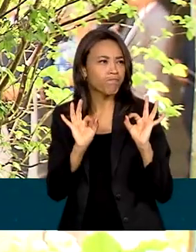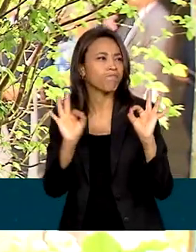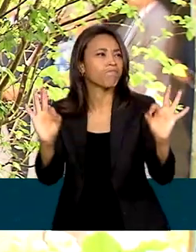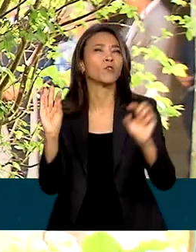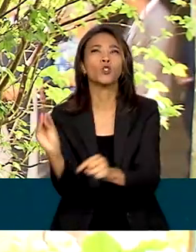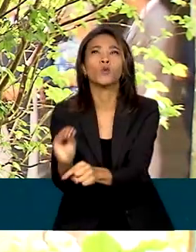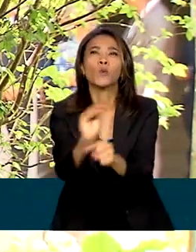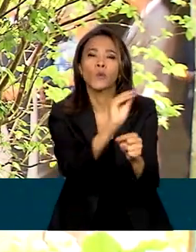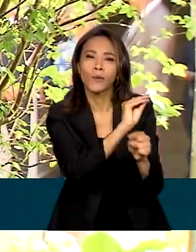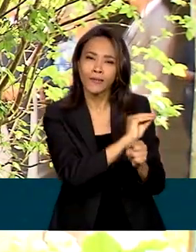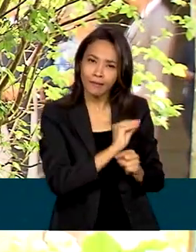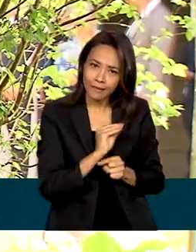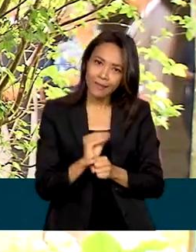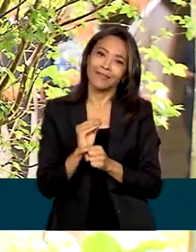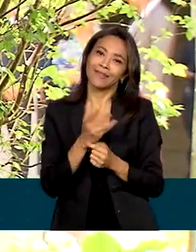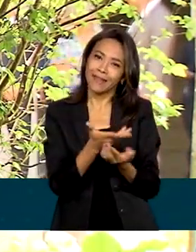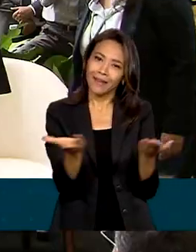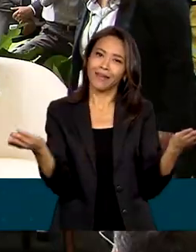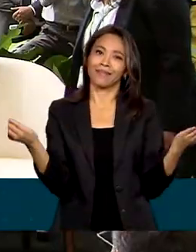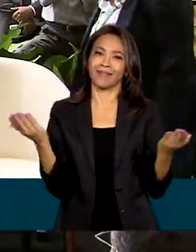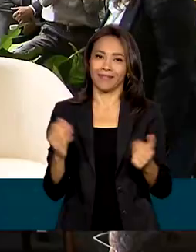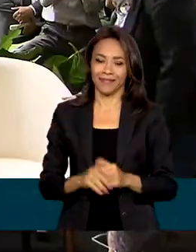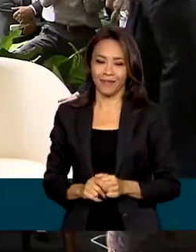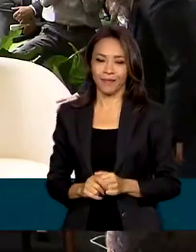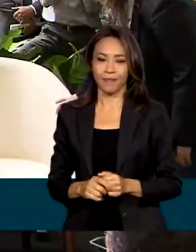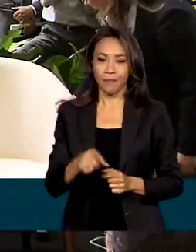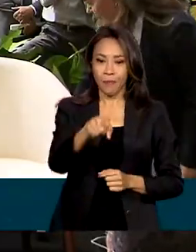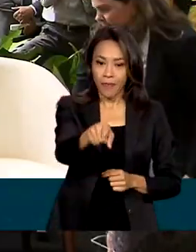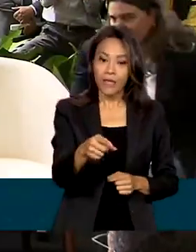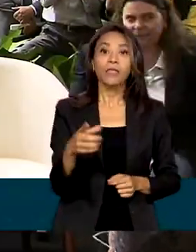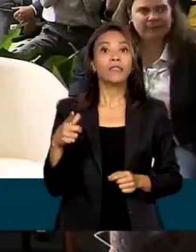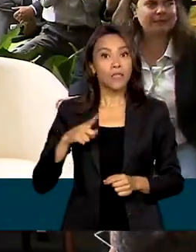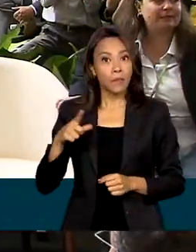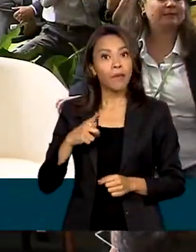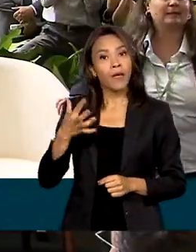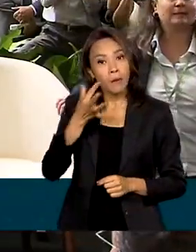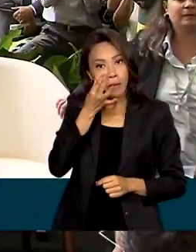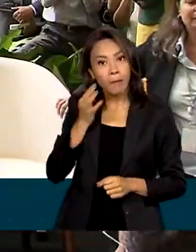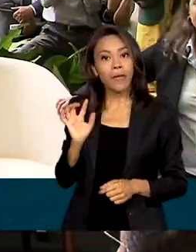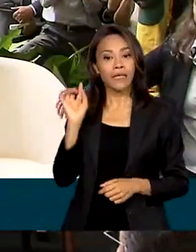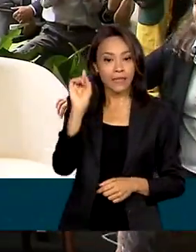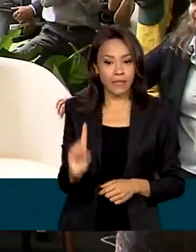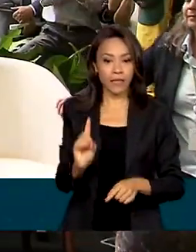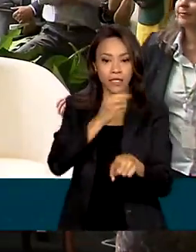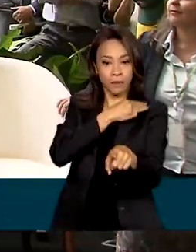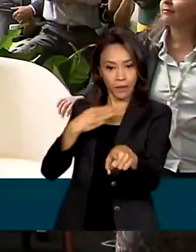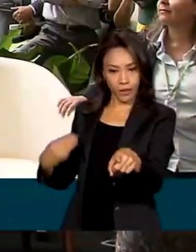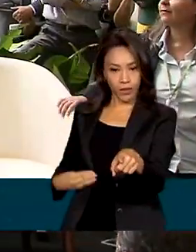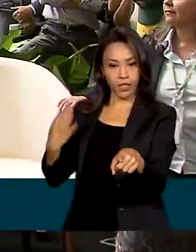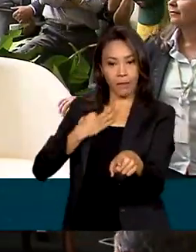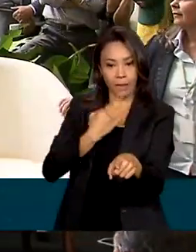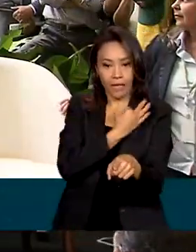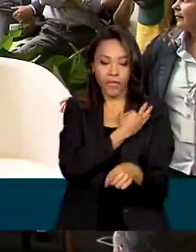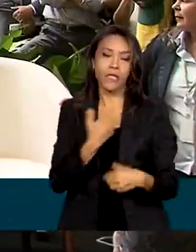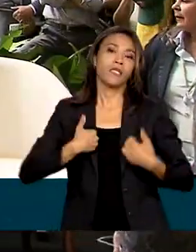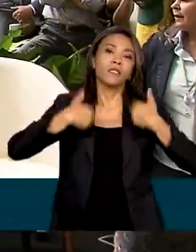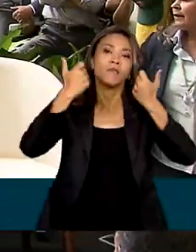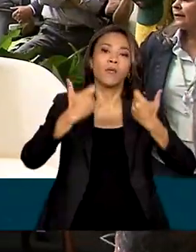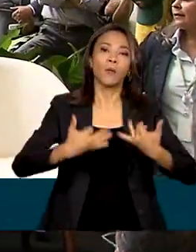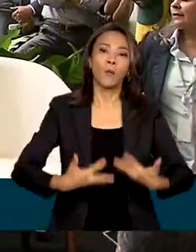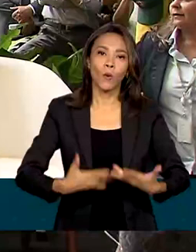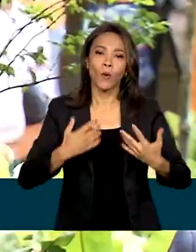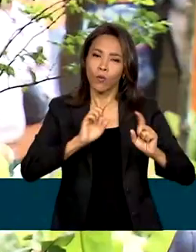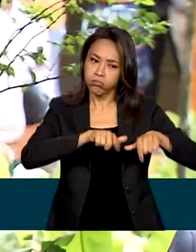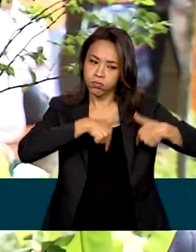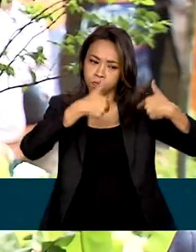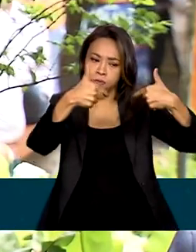preservar o nosso meio ambiente. Presente à cerimônia de posse, a ministra Marina Silva ressaltou o trabalho do Ibama